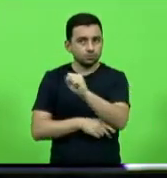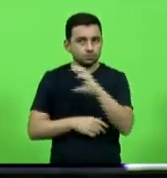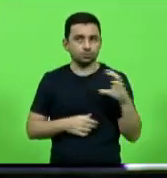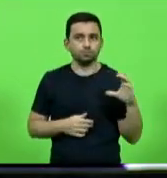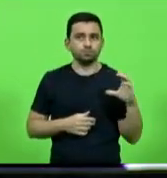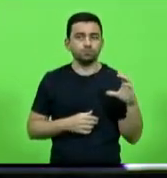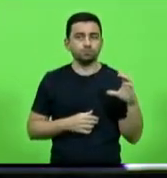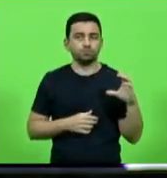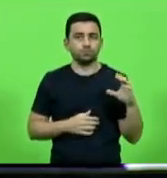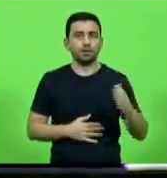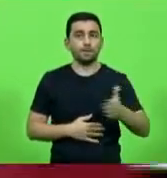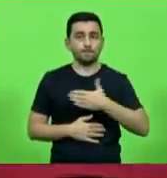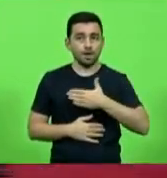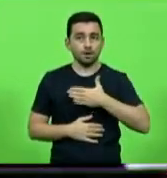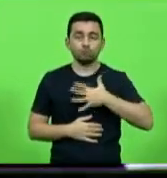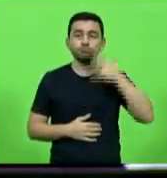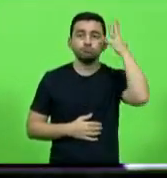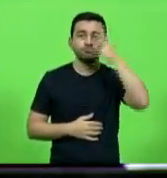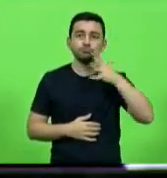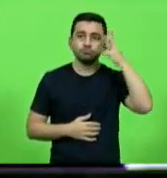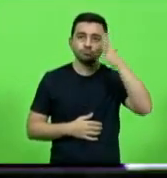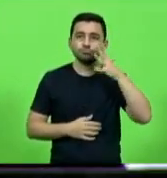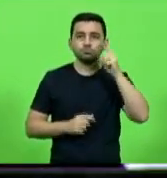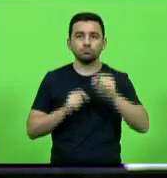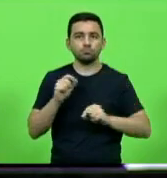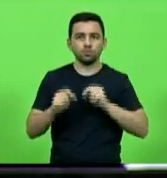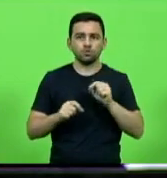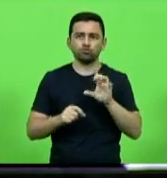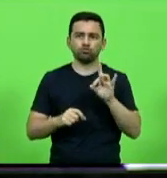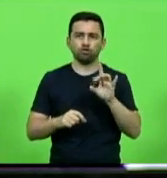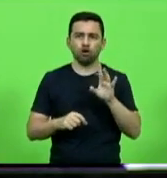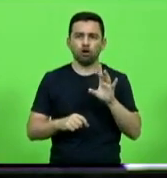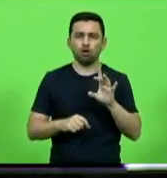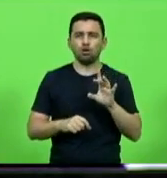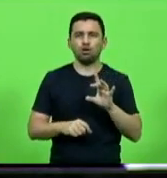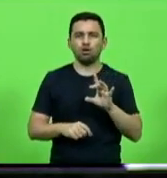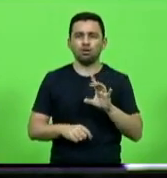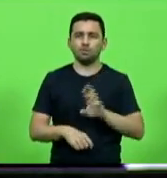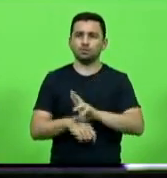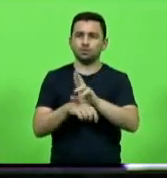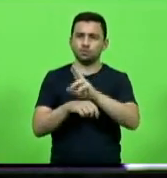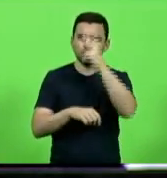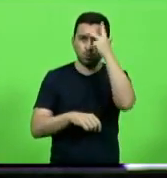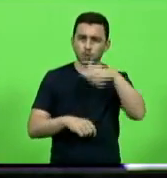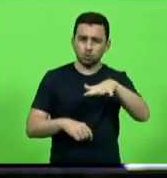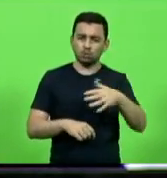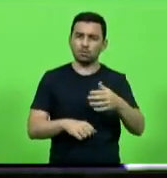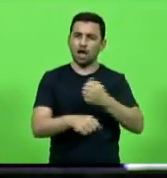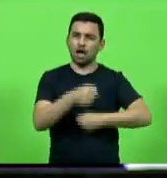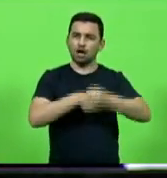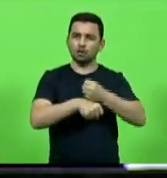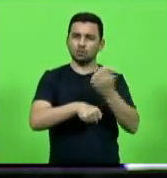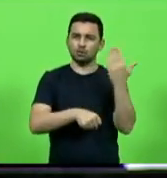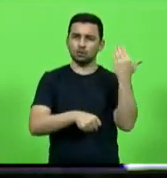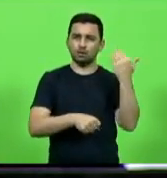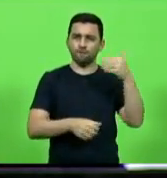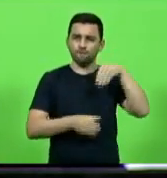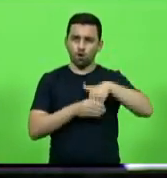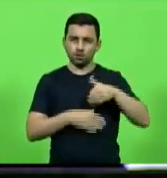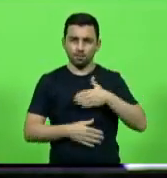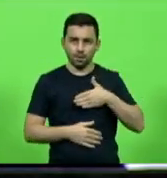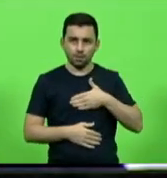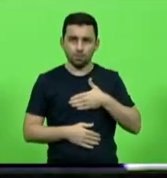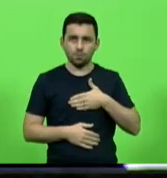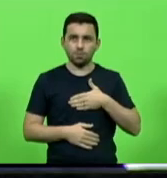A minha manifestação hoje não vai só em nome das pessoas que, há dois anos atrás, votaram em mim